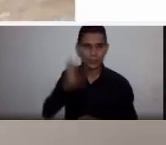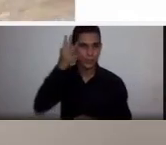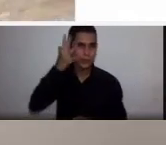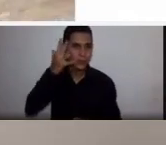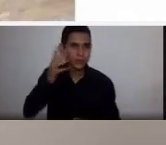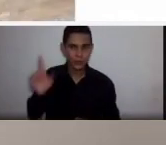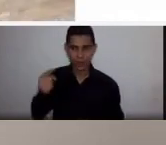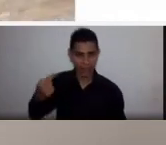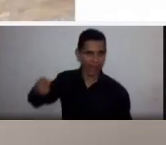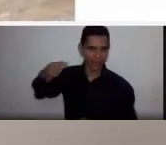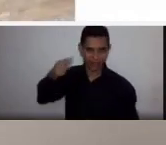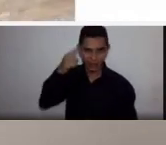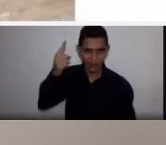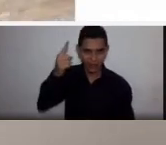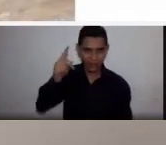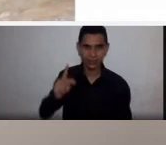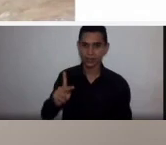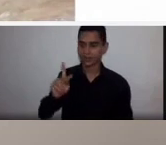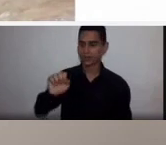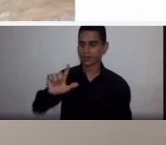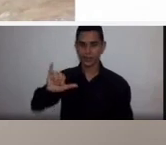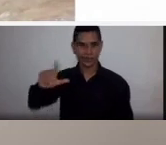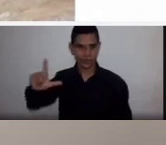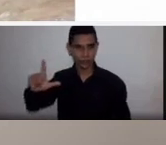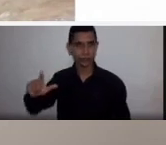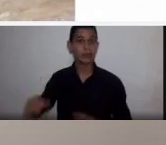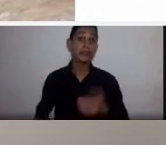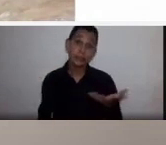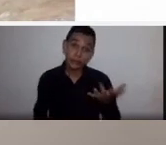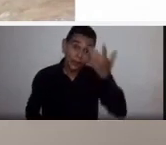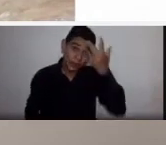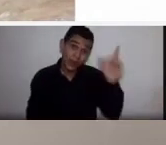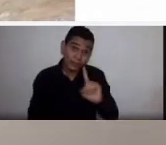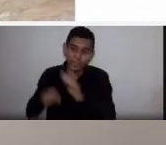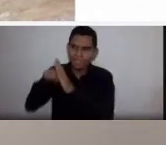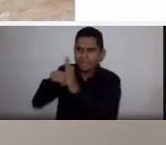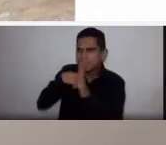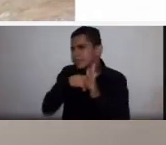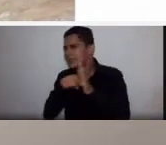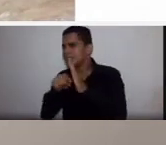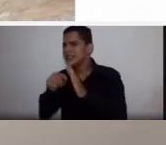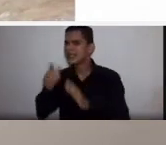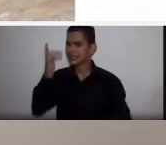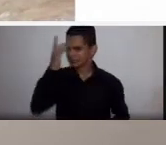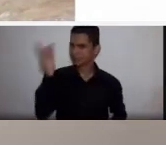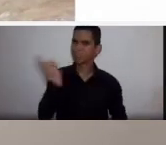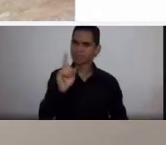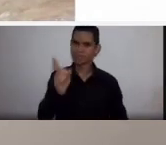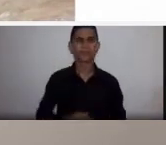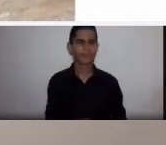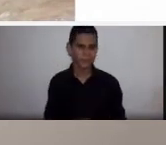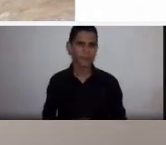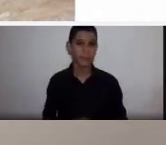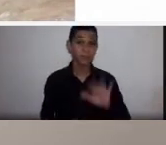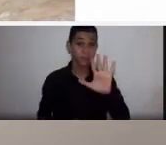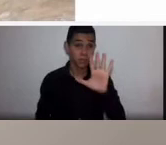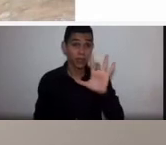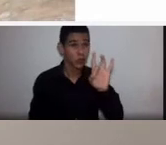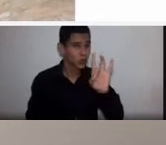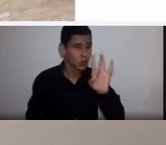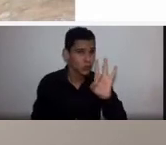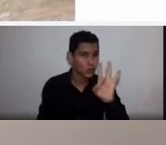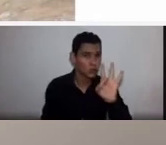mas é sempre uma tarefa difícil, mas que esse intento pode ser conseguido. Mas eu acho que essa questão não é só o